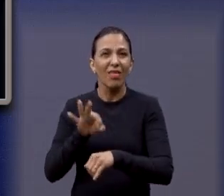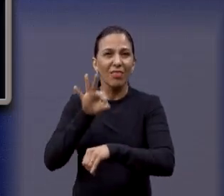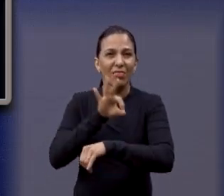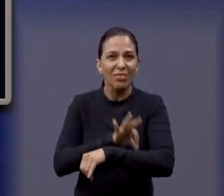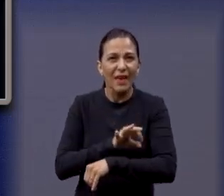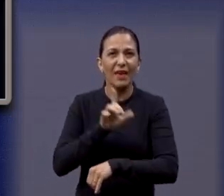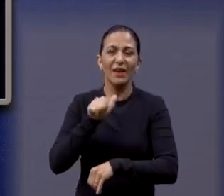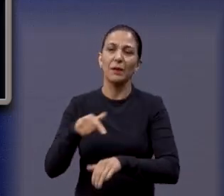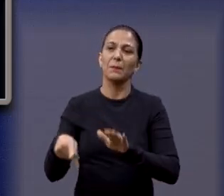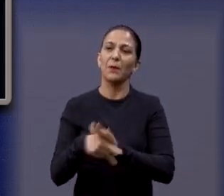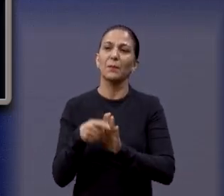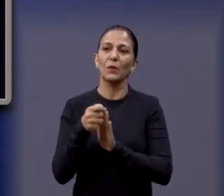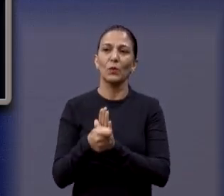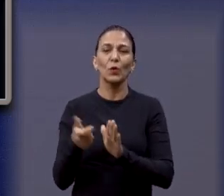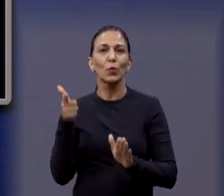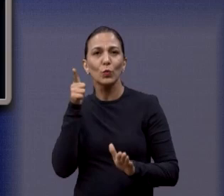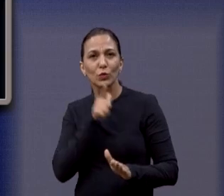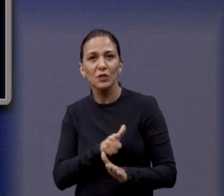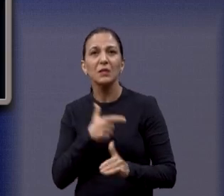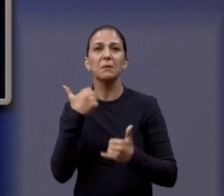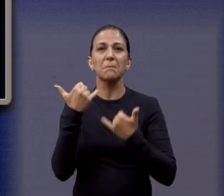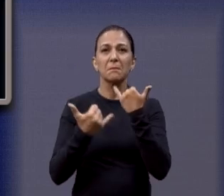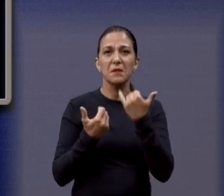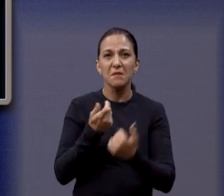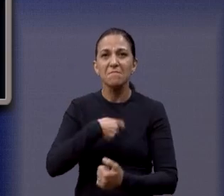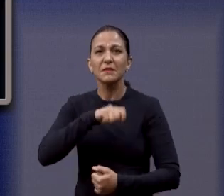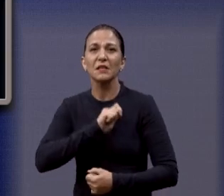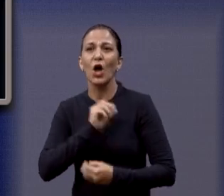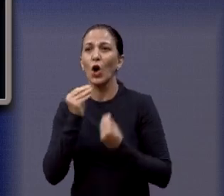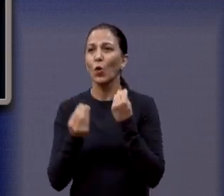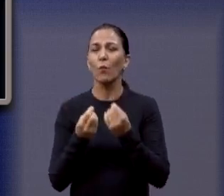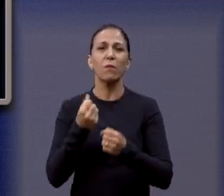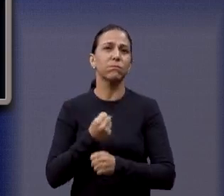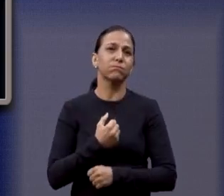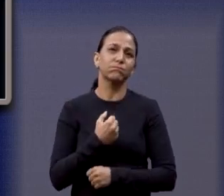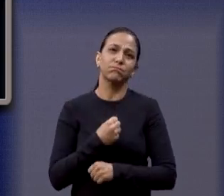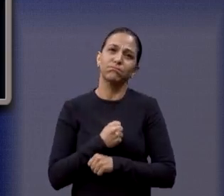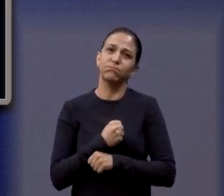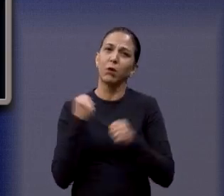aos montes para chegar até o parquinho ali, para fiscalizar o parquinho. Não dá, né?